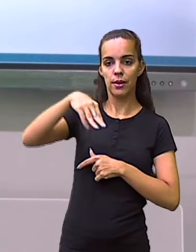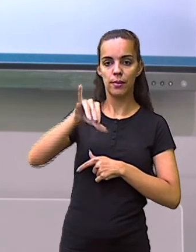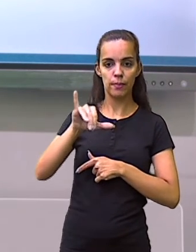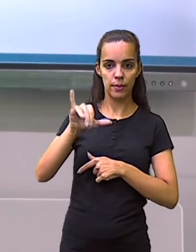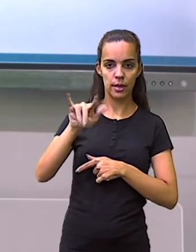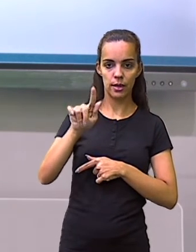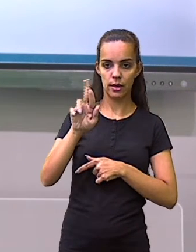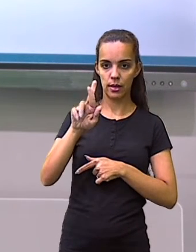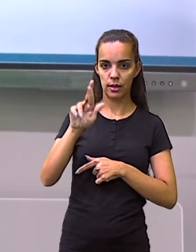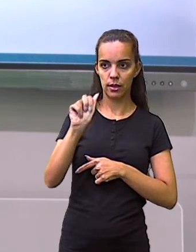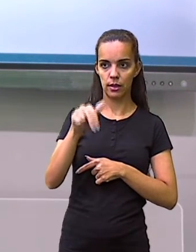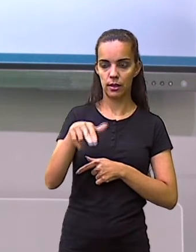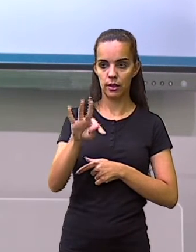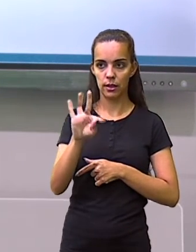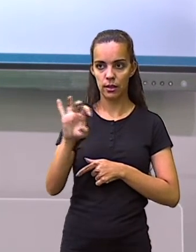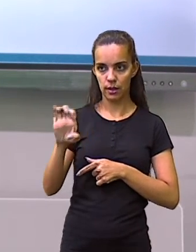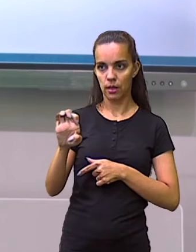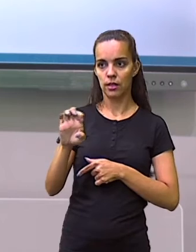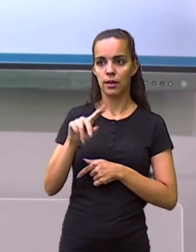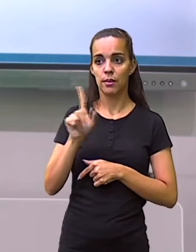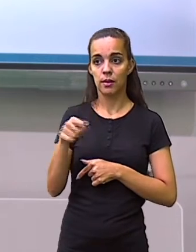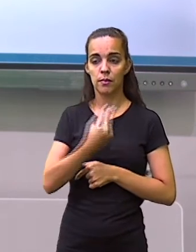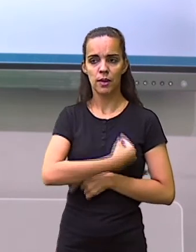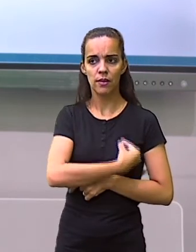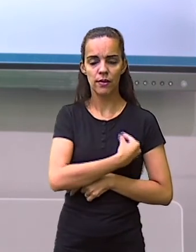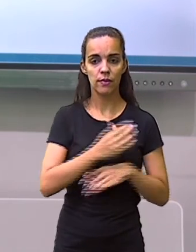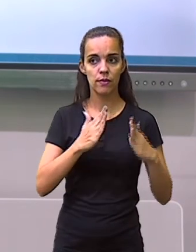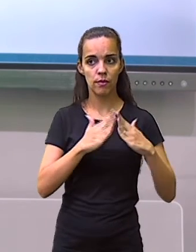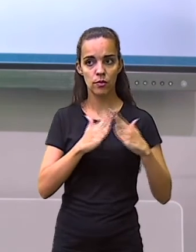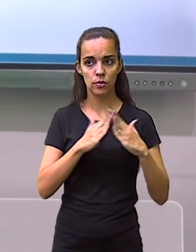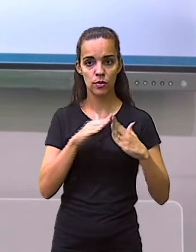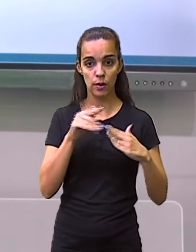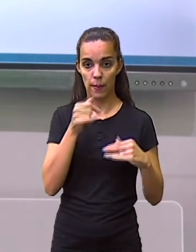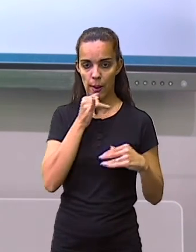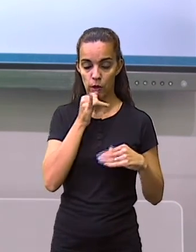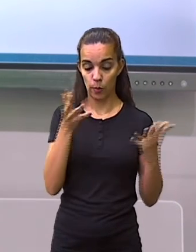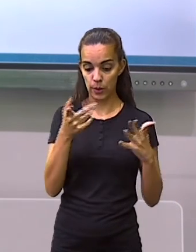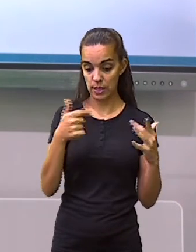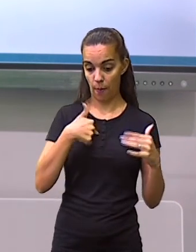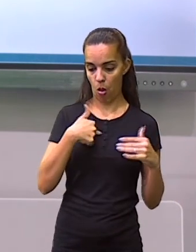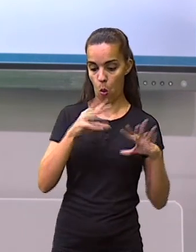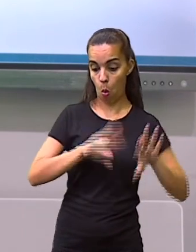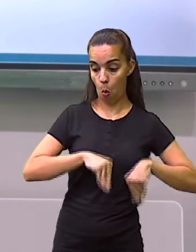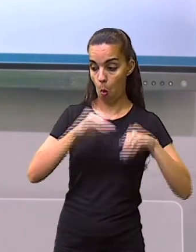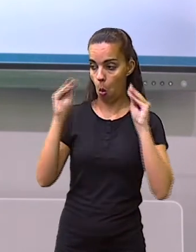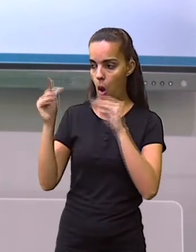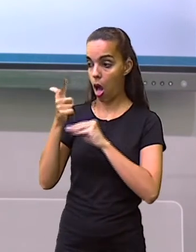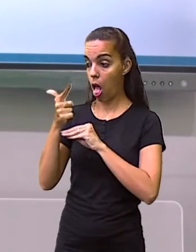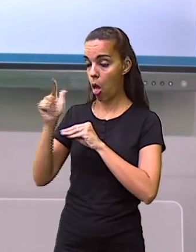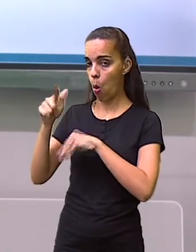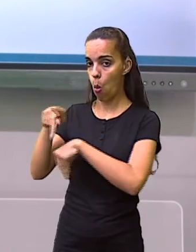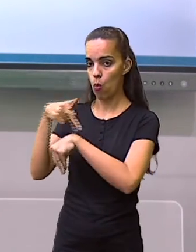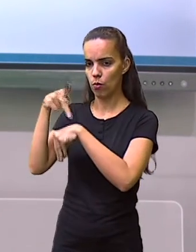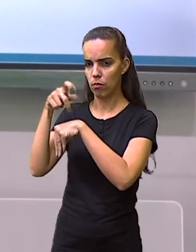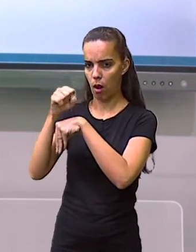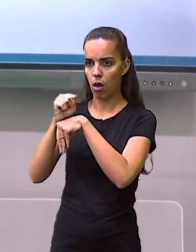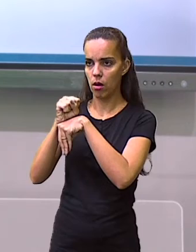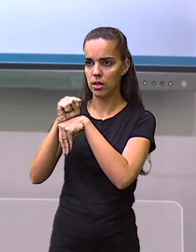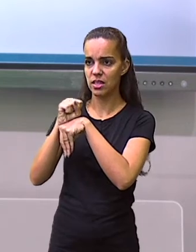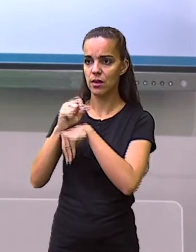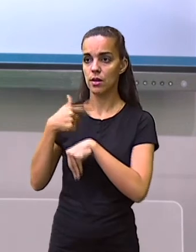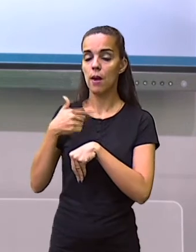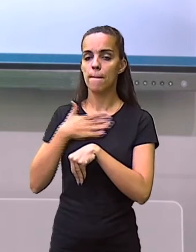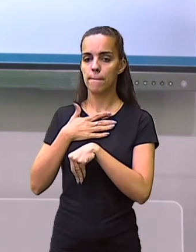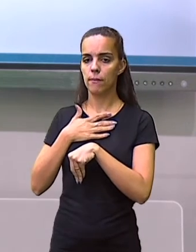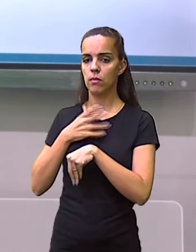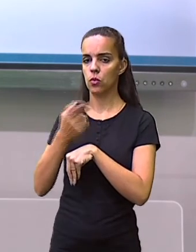origem e quero sair para viver, para morar em outro país, daí, esse movimento é um movimento